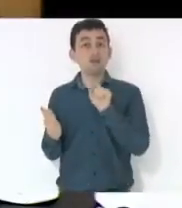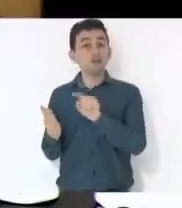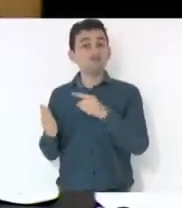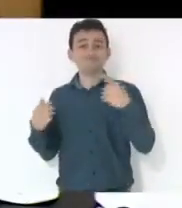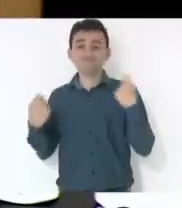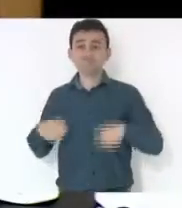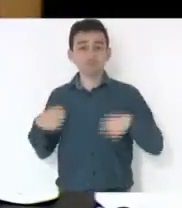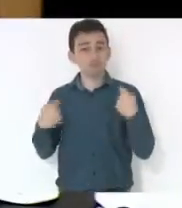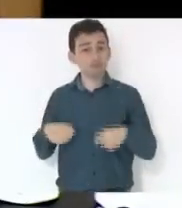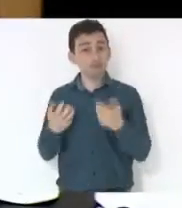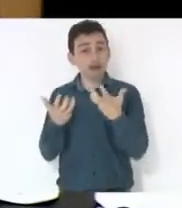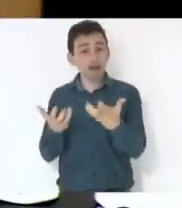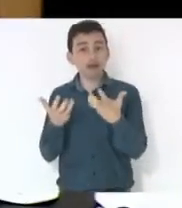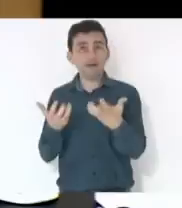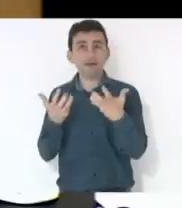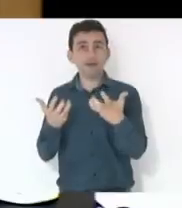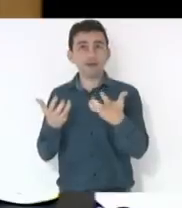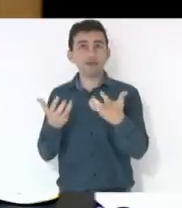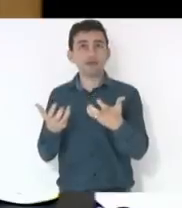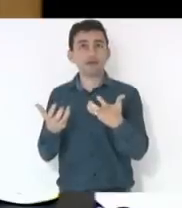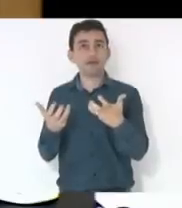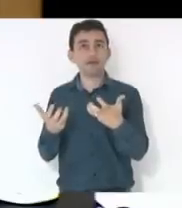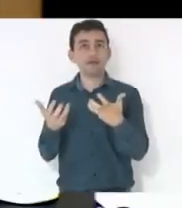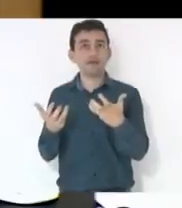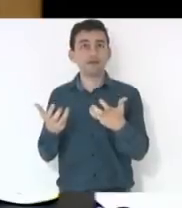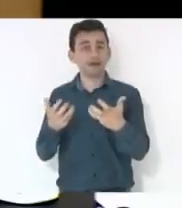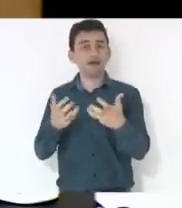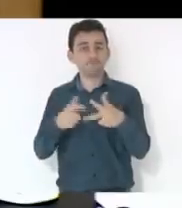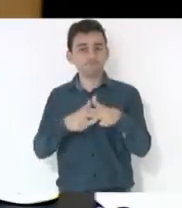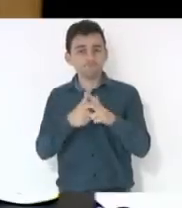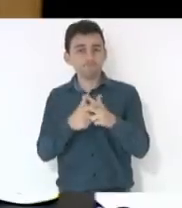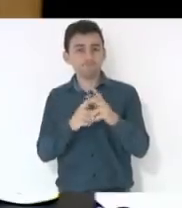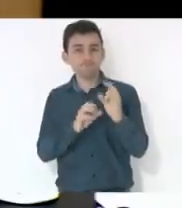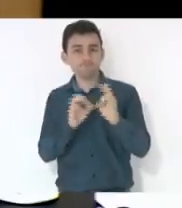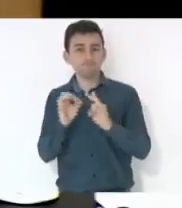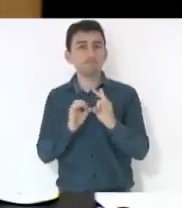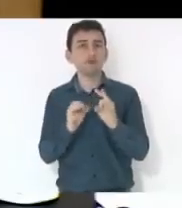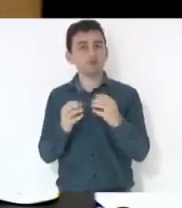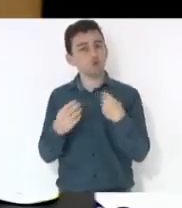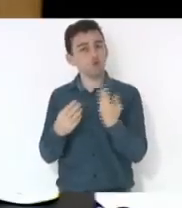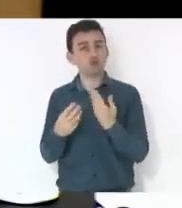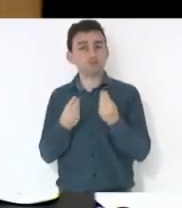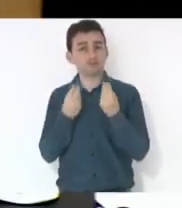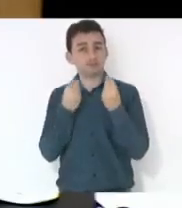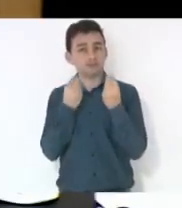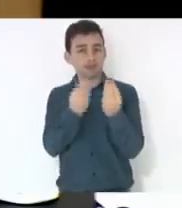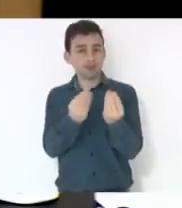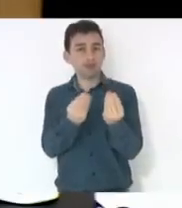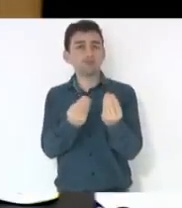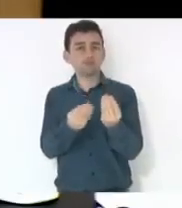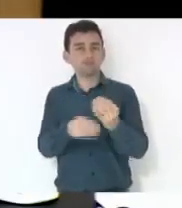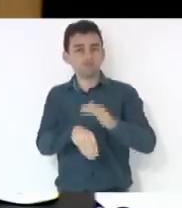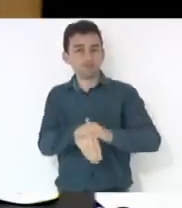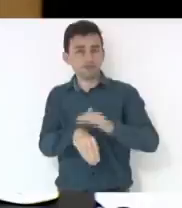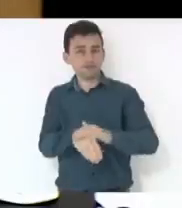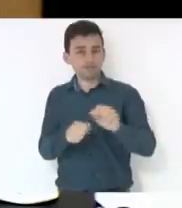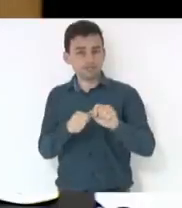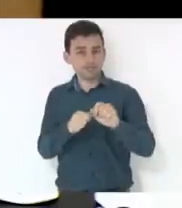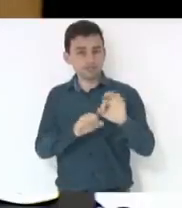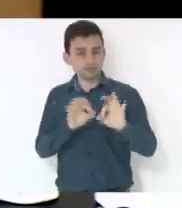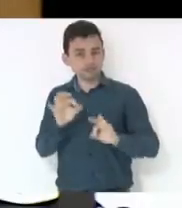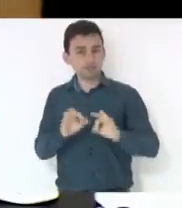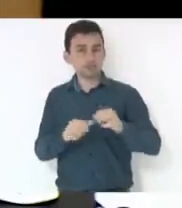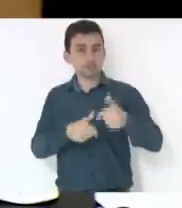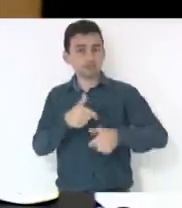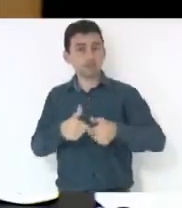querer esse tipo de ferramenta que nós estamos dando para a execução do trabalho por conta que ele vai